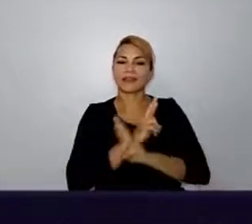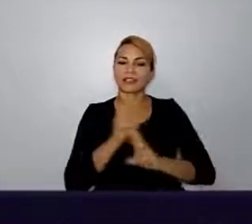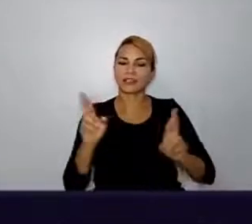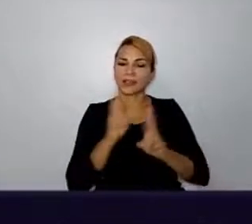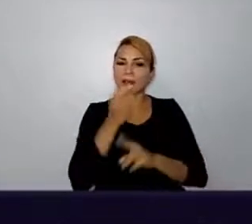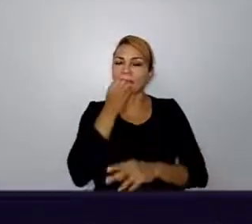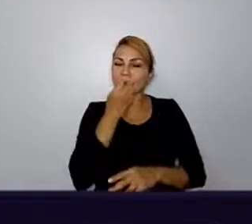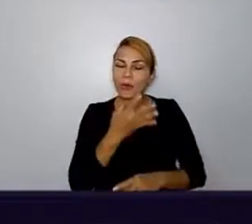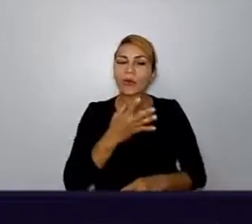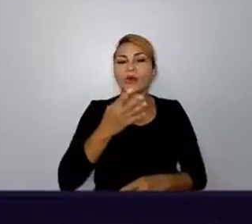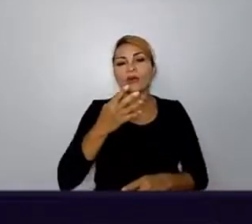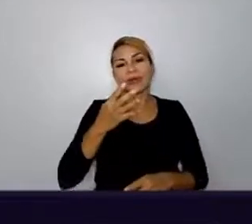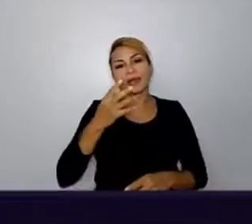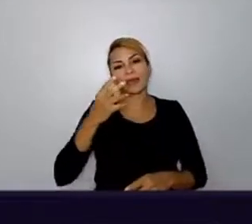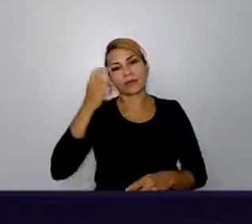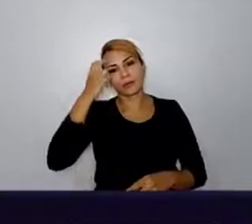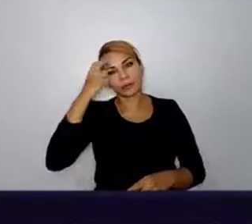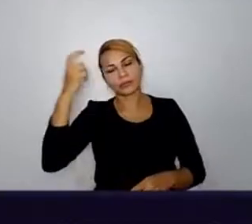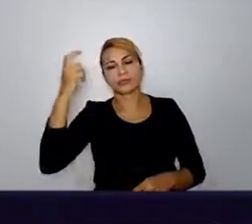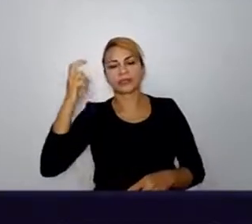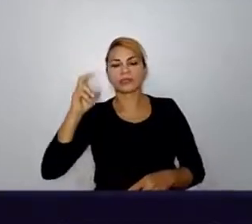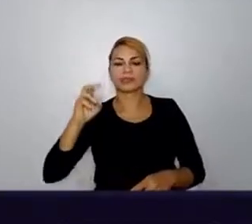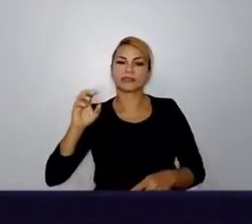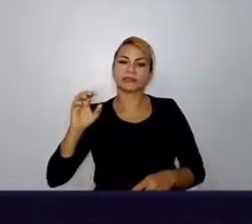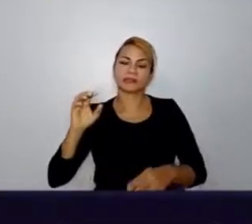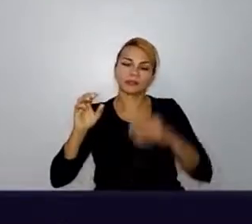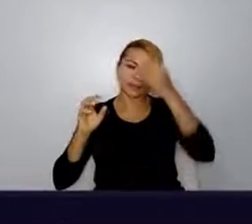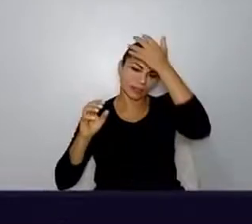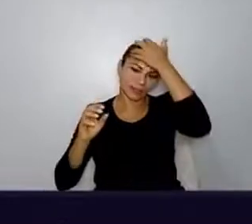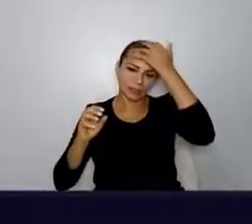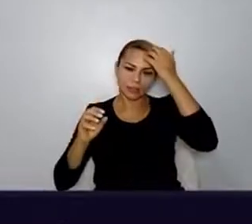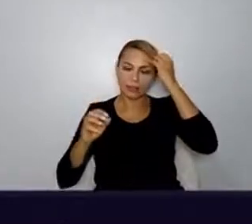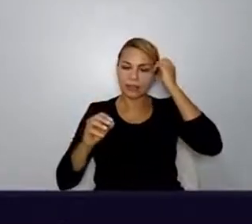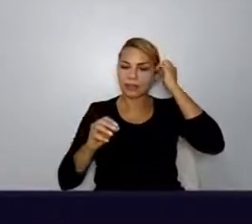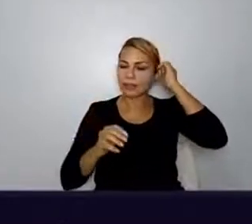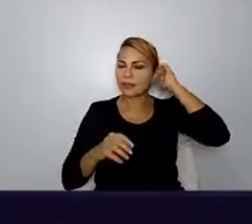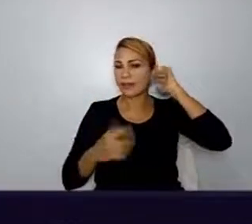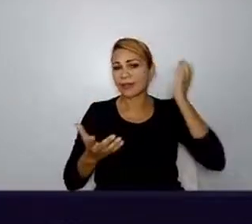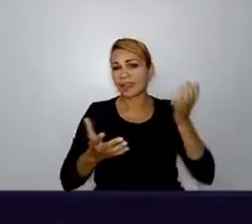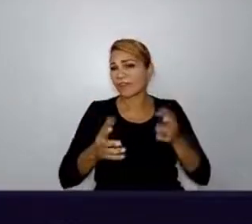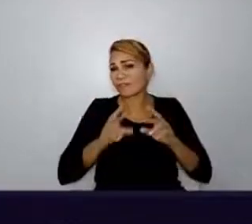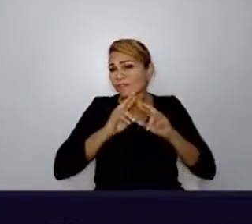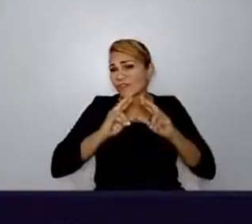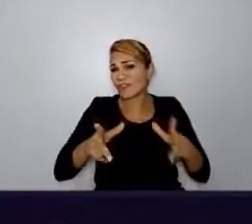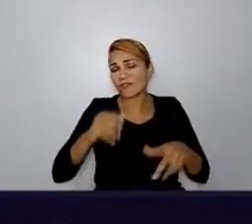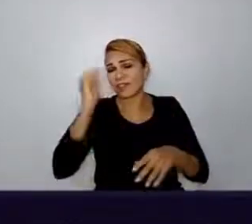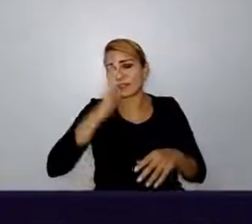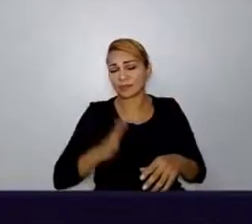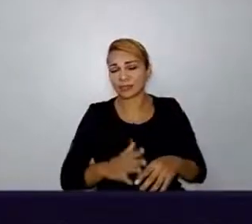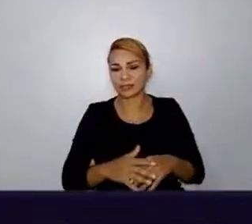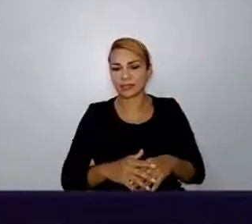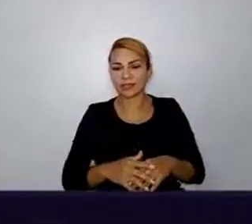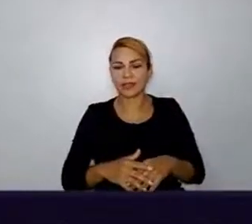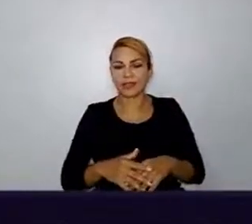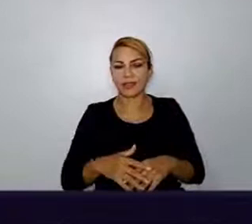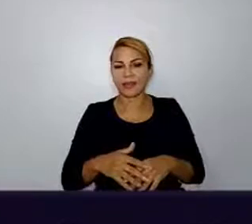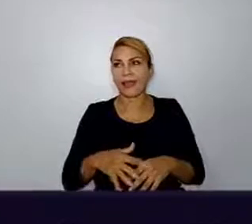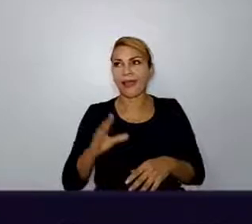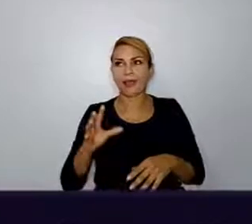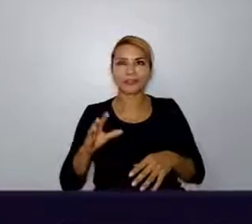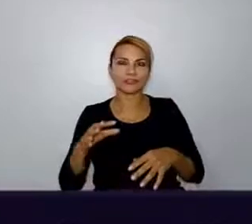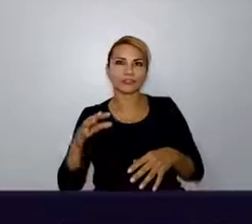que não é essa coisa de, tipo, nossa, somos todos amigos, vamos nos abraçar, e sair juntos, e tudo mais.